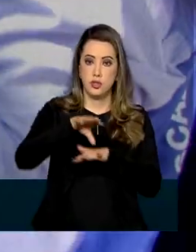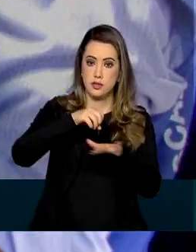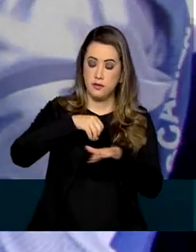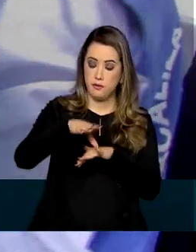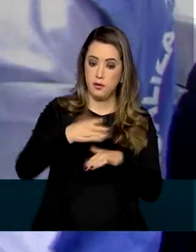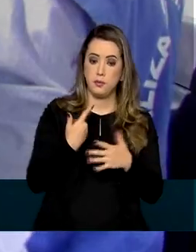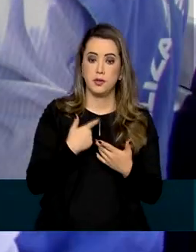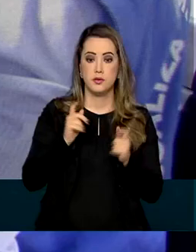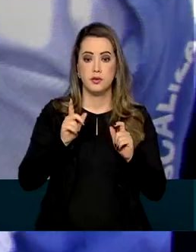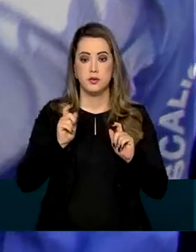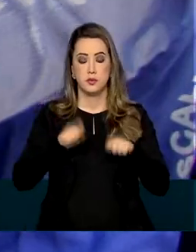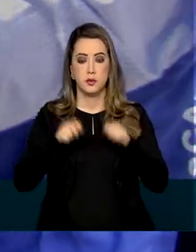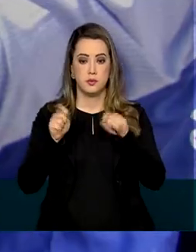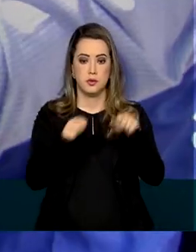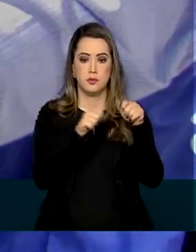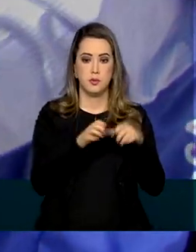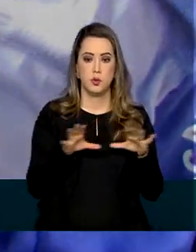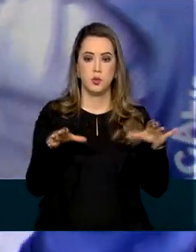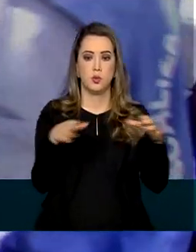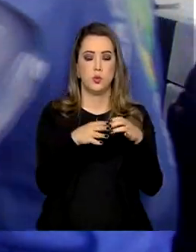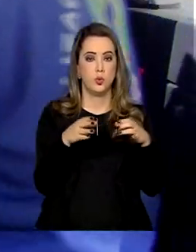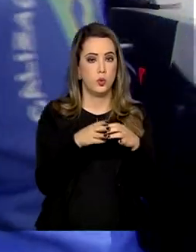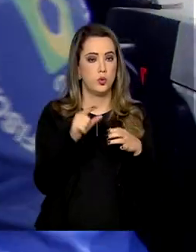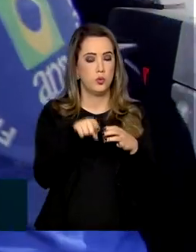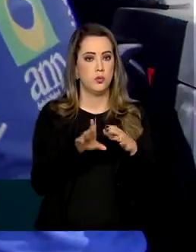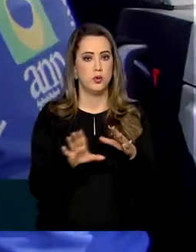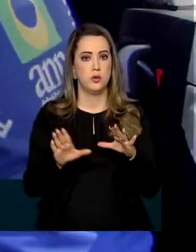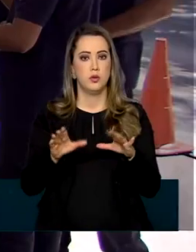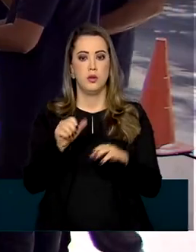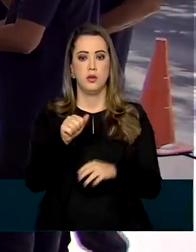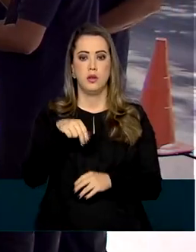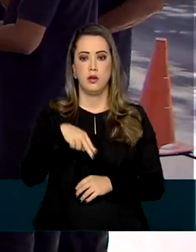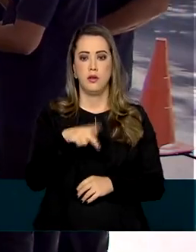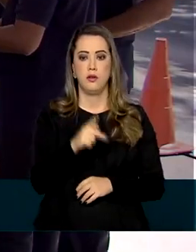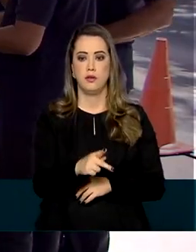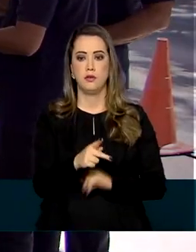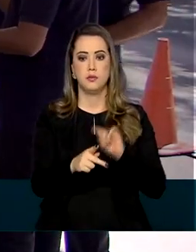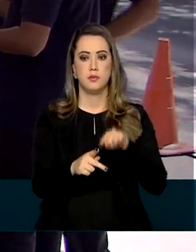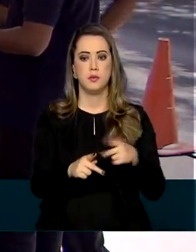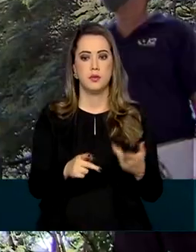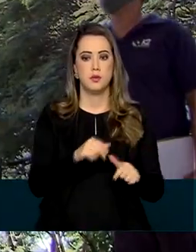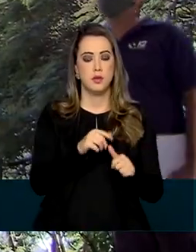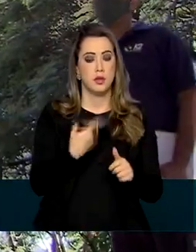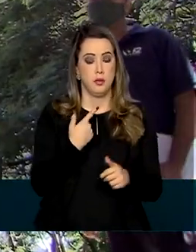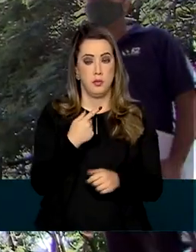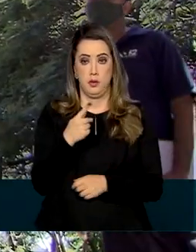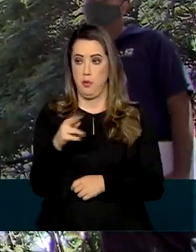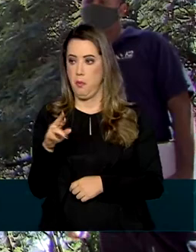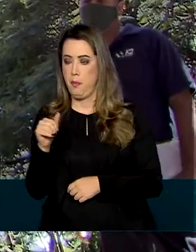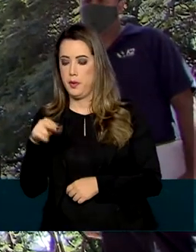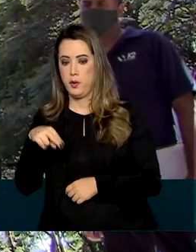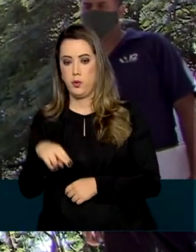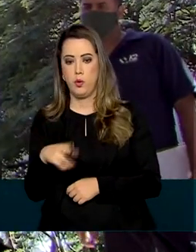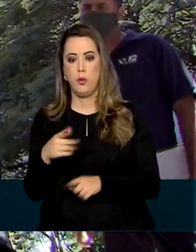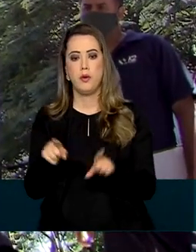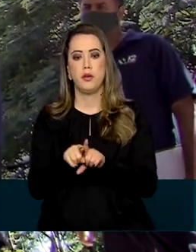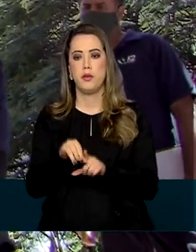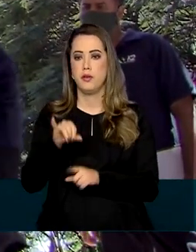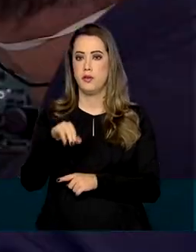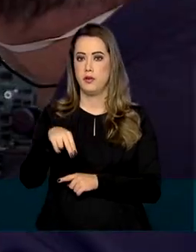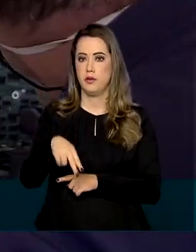A fiscalização realizada pela equipe da Força-Tarefa da ANP, Procon, Inmetro, verificou possíveis